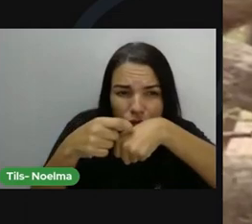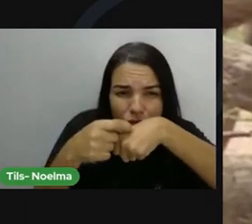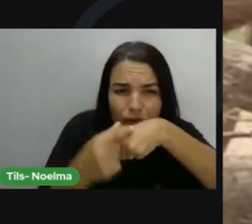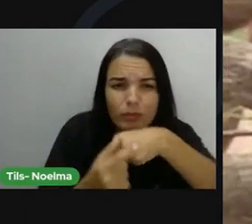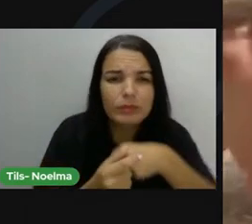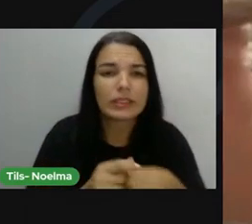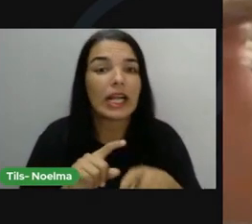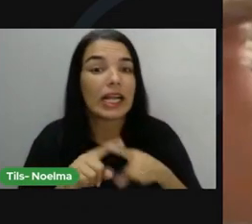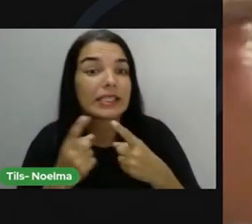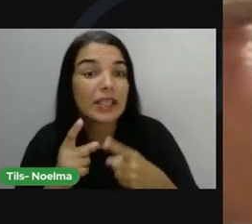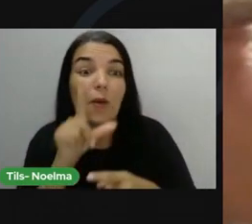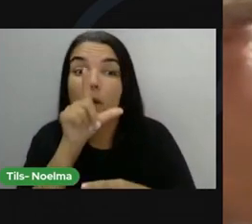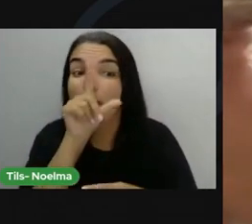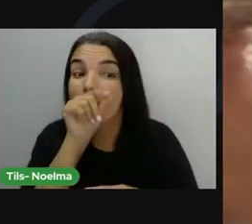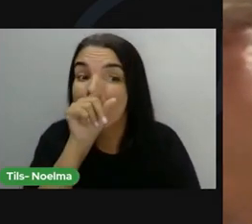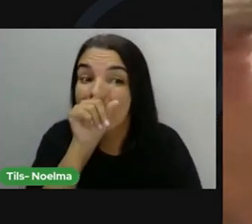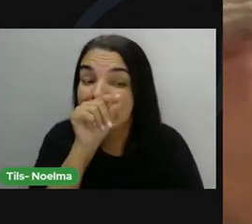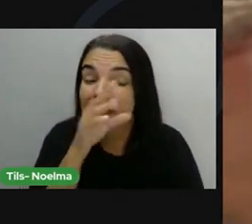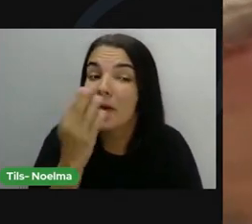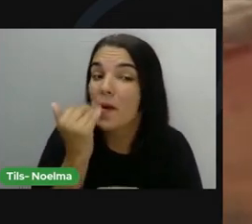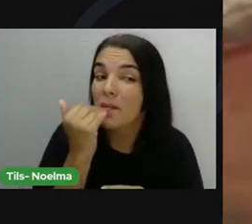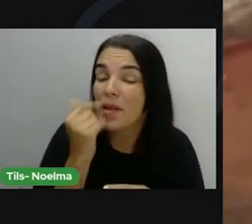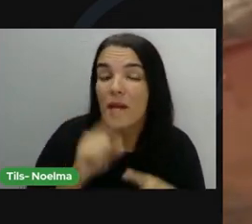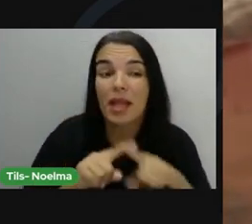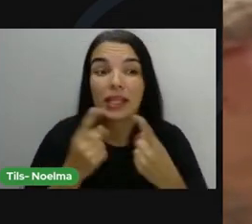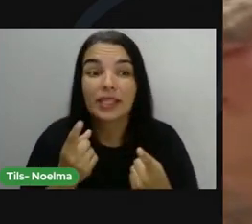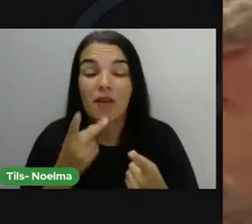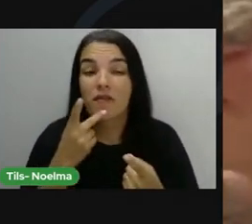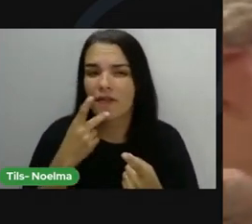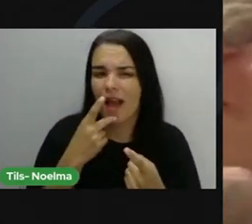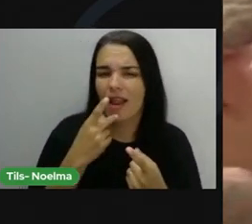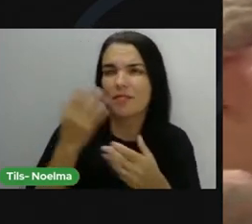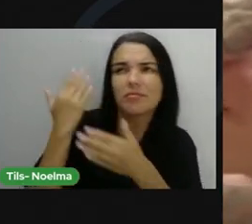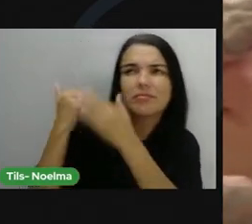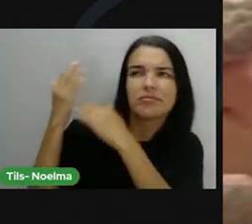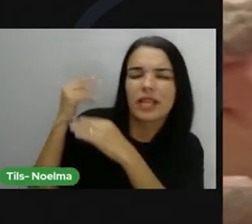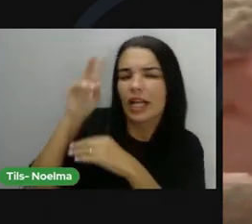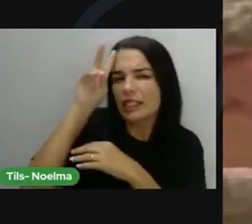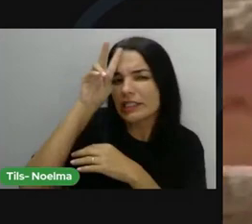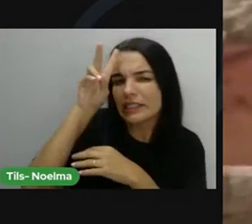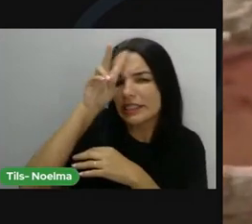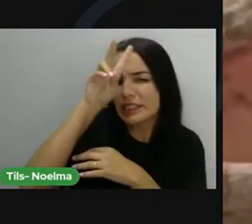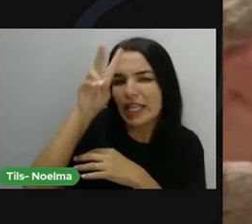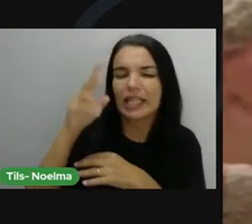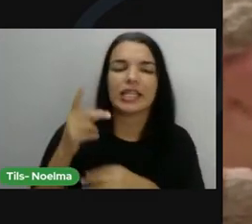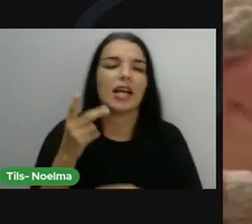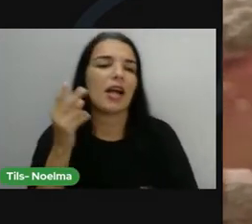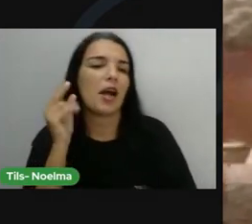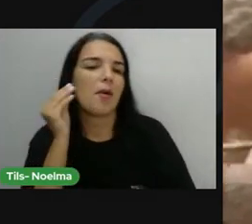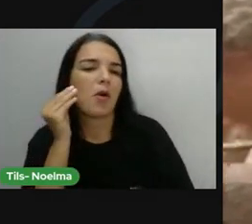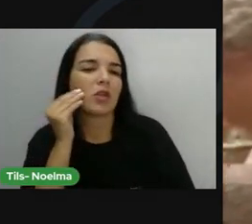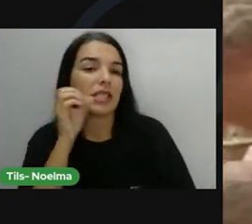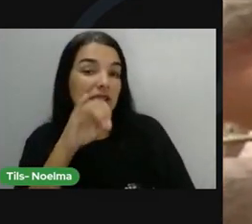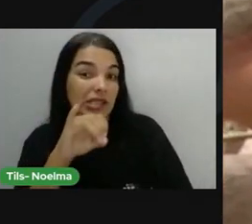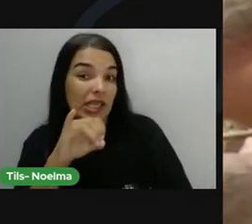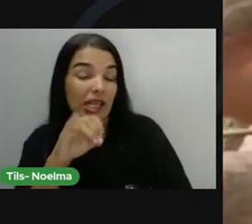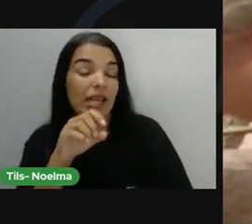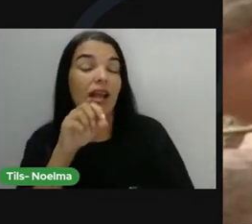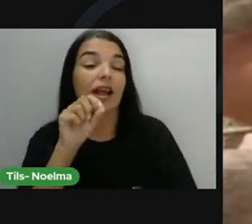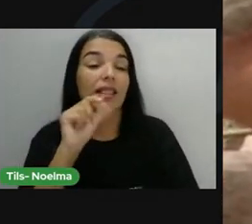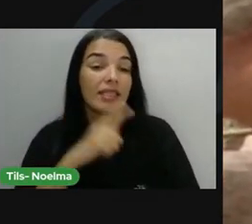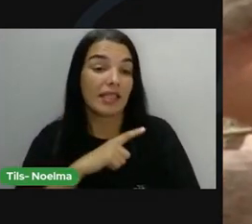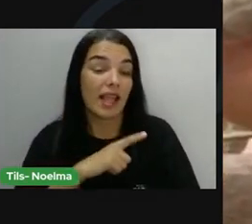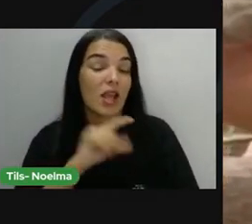Foi o passarinho que comeu. Dizem que quando a gente encontra um umbu desse jeito, é sinal de que o